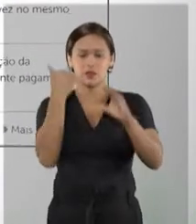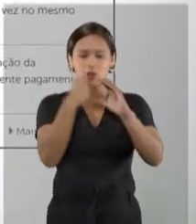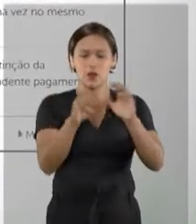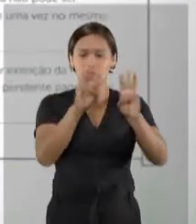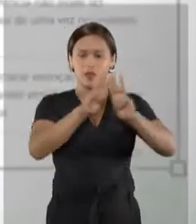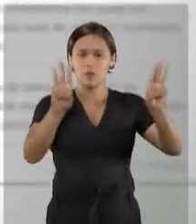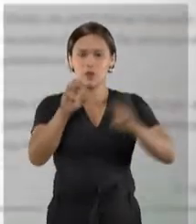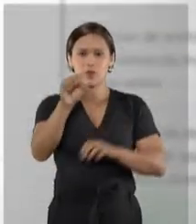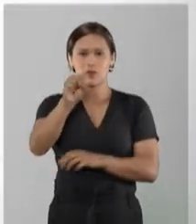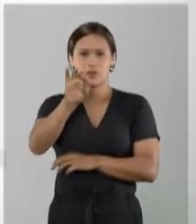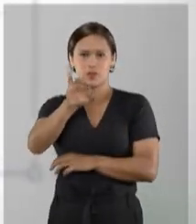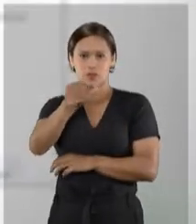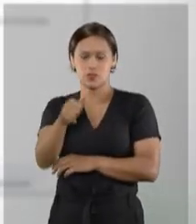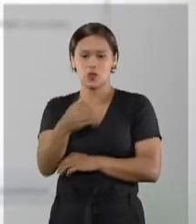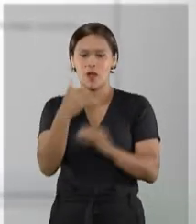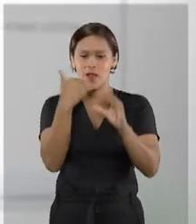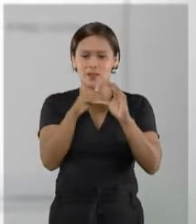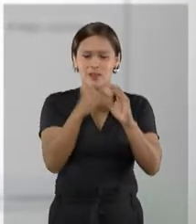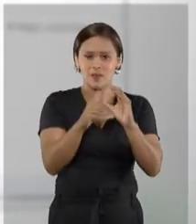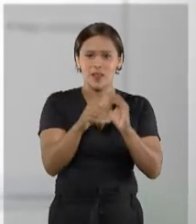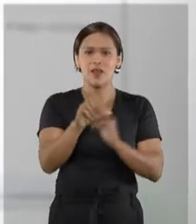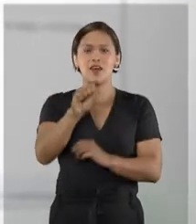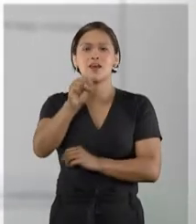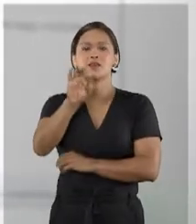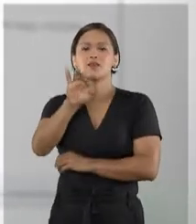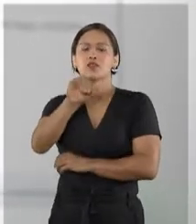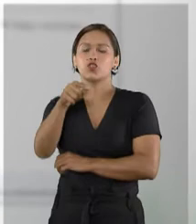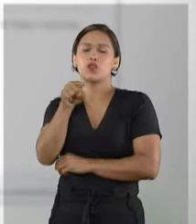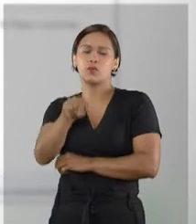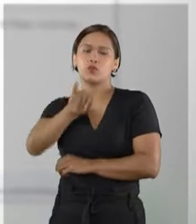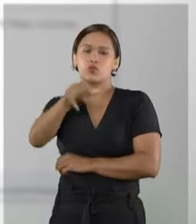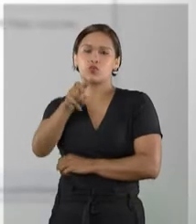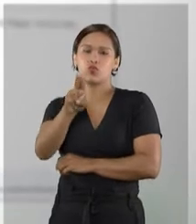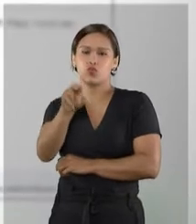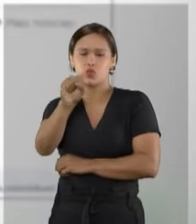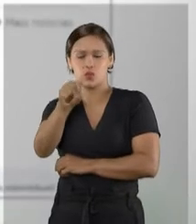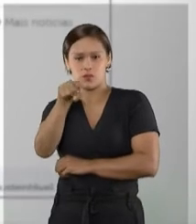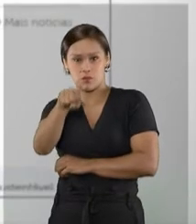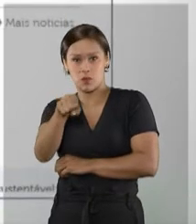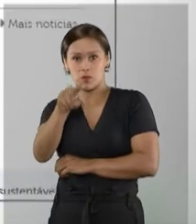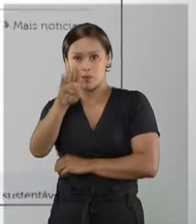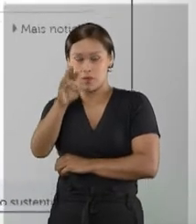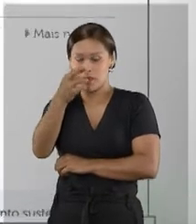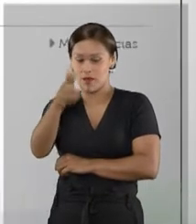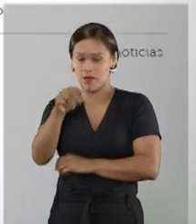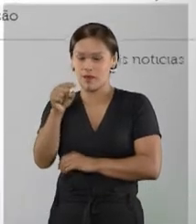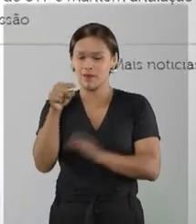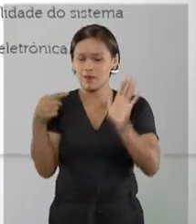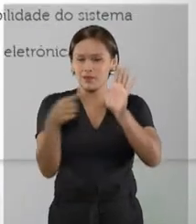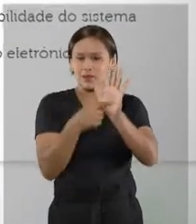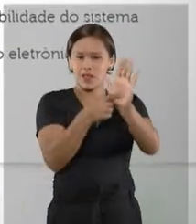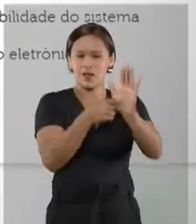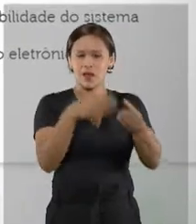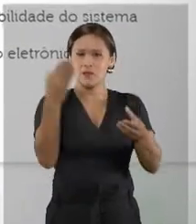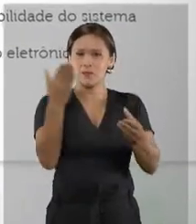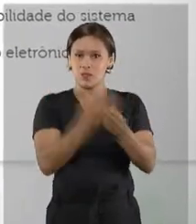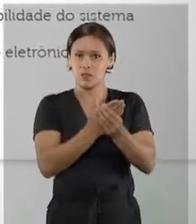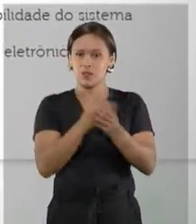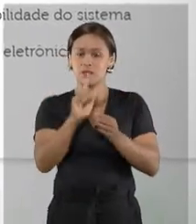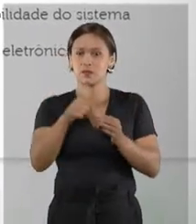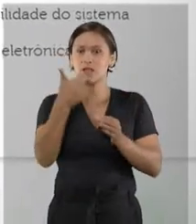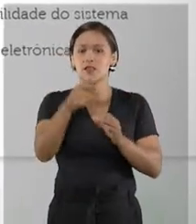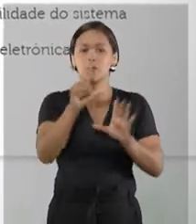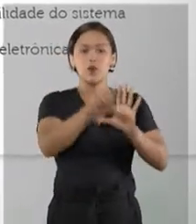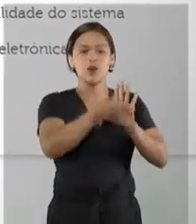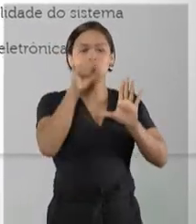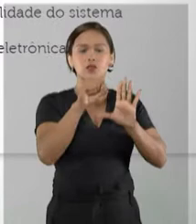É só entrar no portal do STJ, através do endereço stj.jus.br, clicar no menu Processos